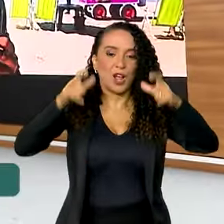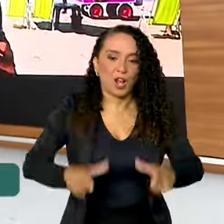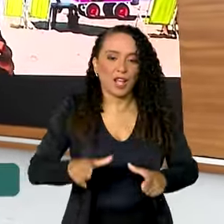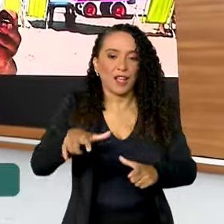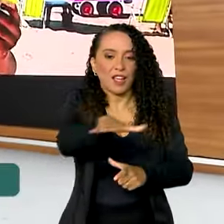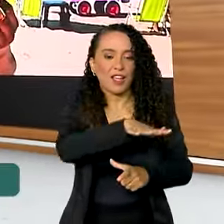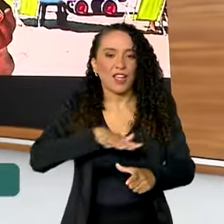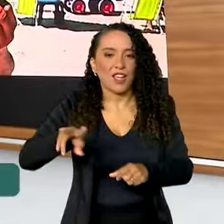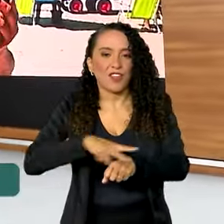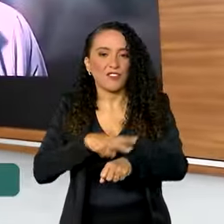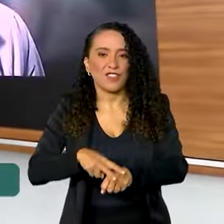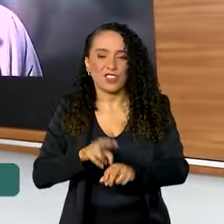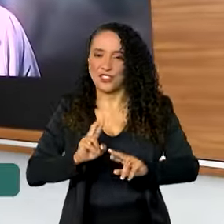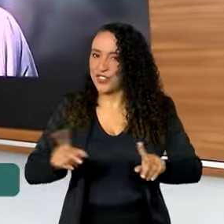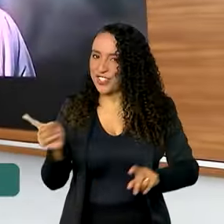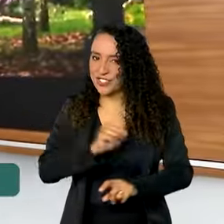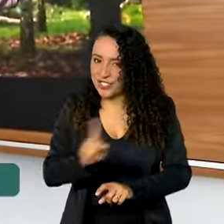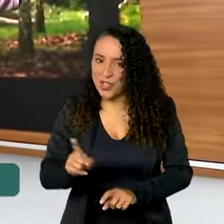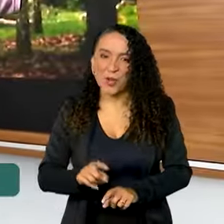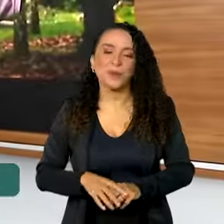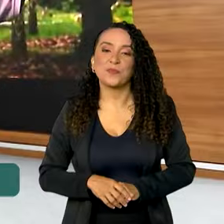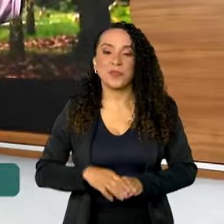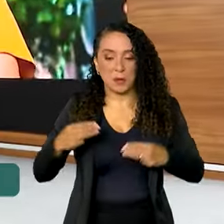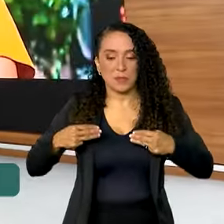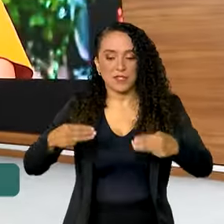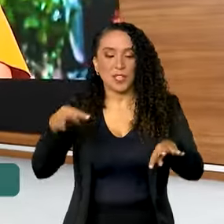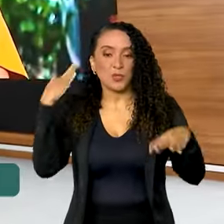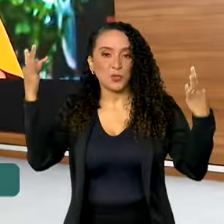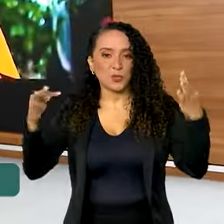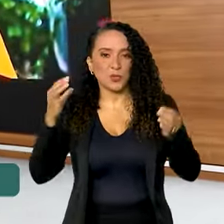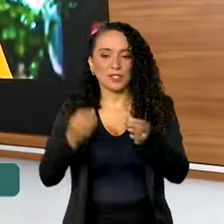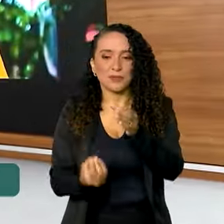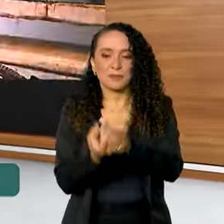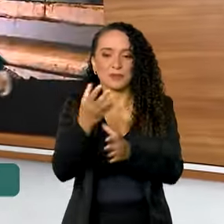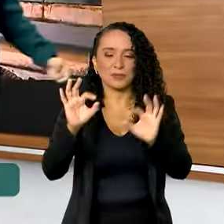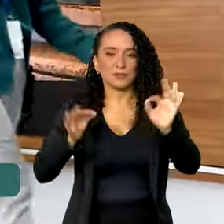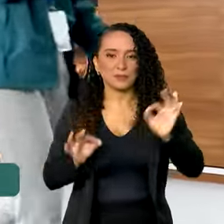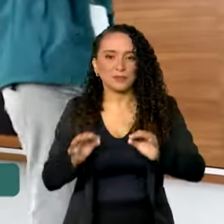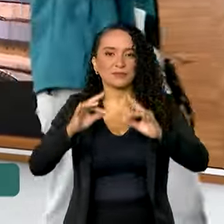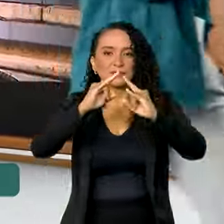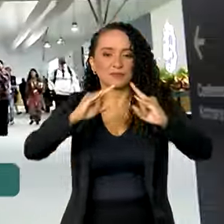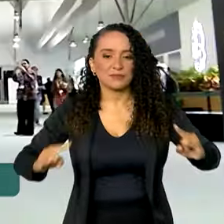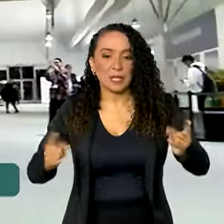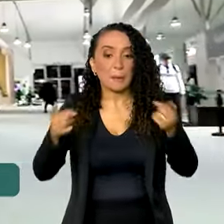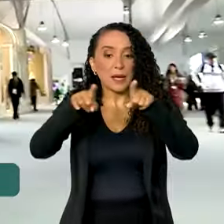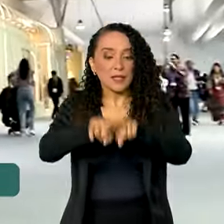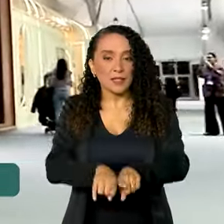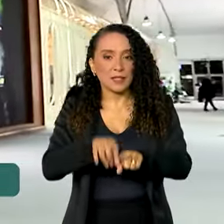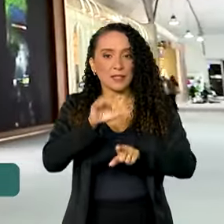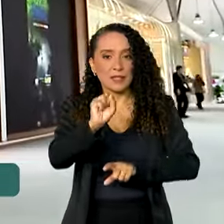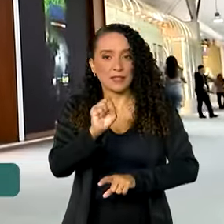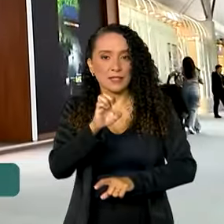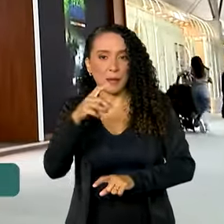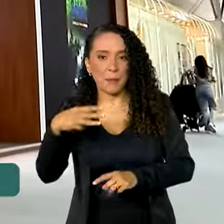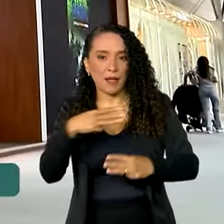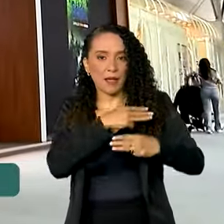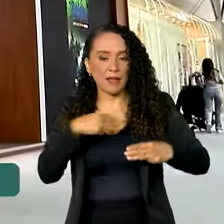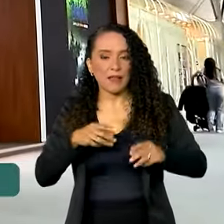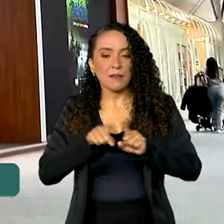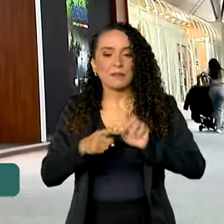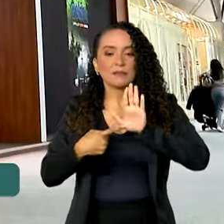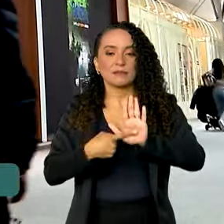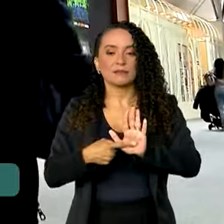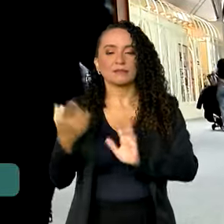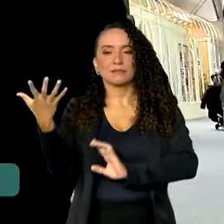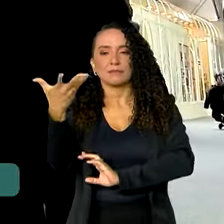Zona Verde não é diferente. O Ministério do Turismo montou um estande em parceria com o SEBRAE para apresentar as belezas e